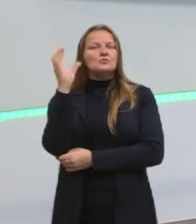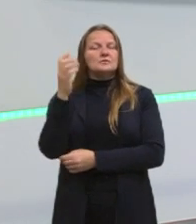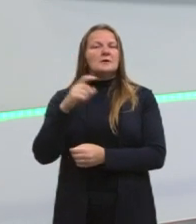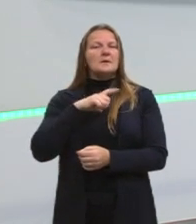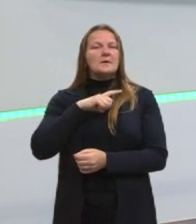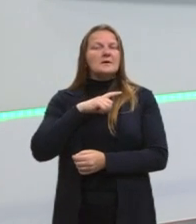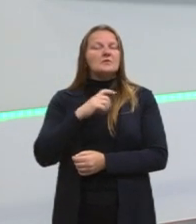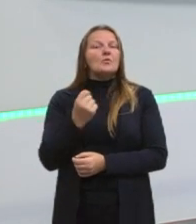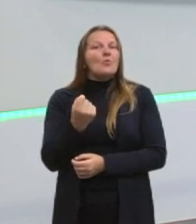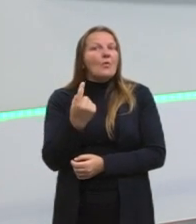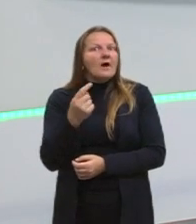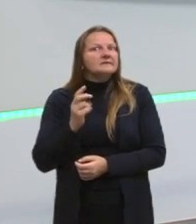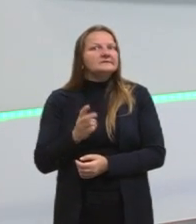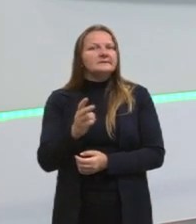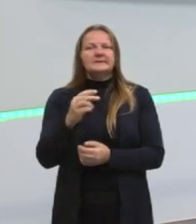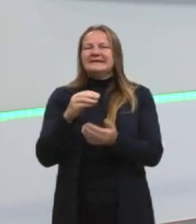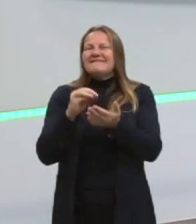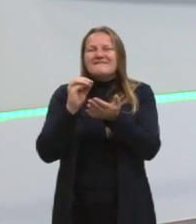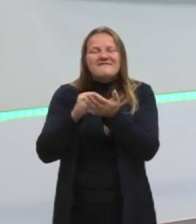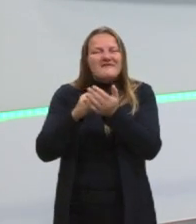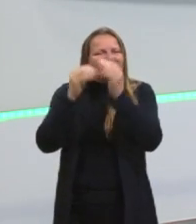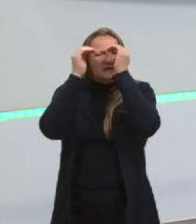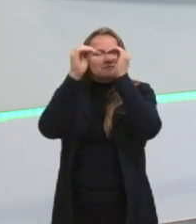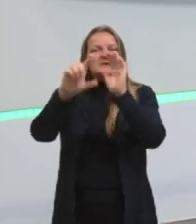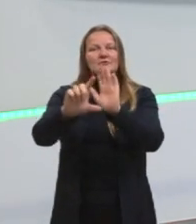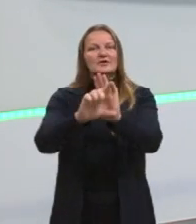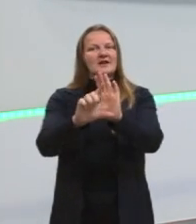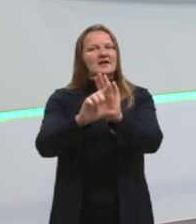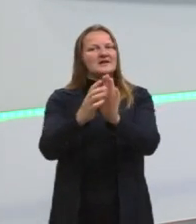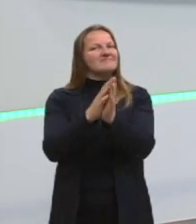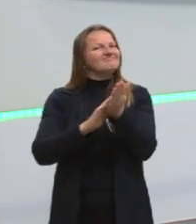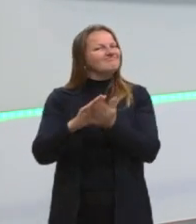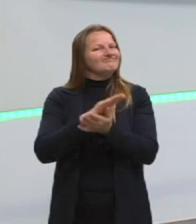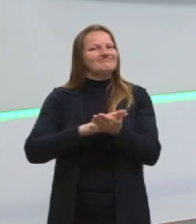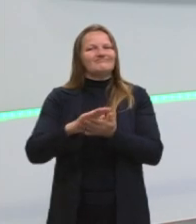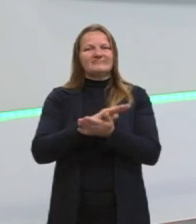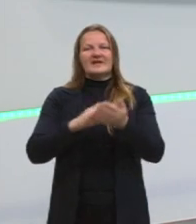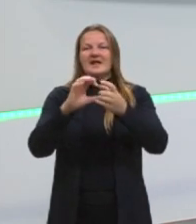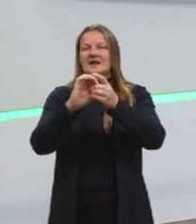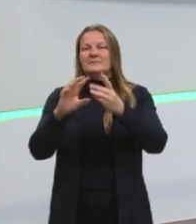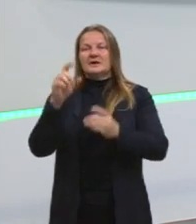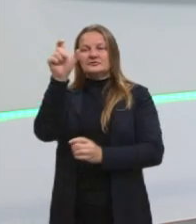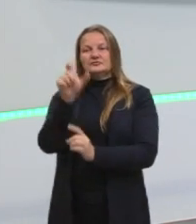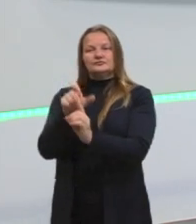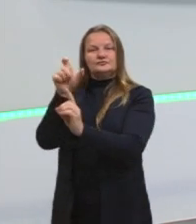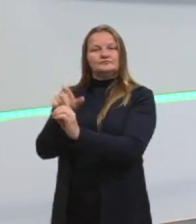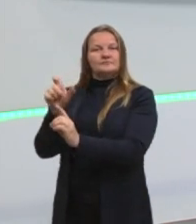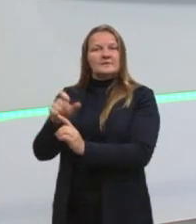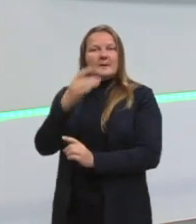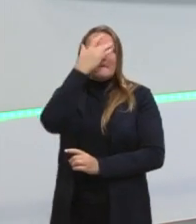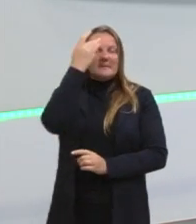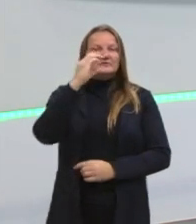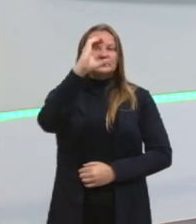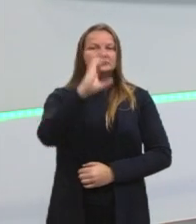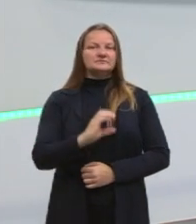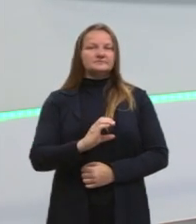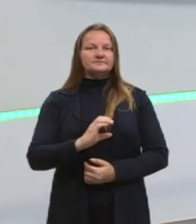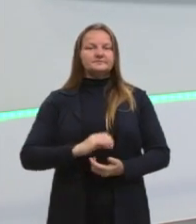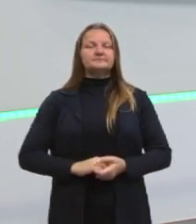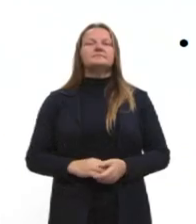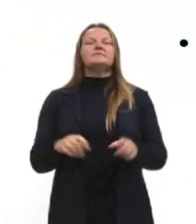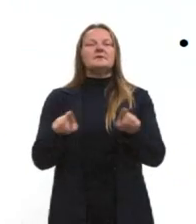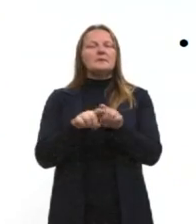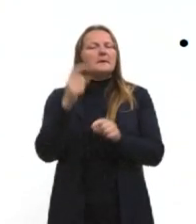que raramente vai respeitar a legislação, as leis e as liberdades individuais dos cidadãos. E,